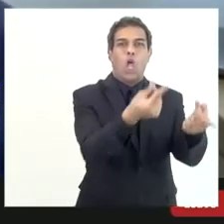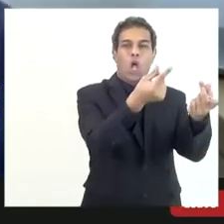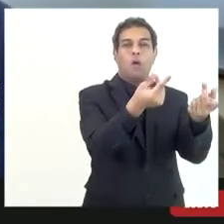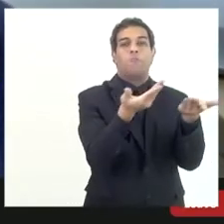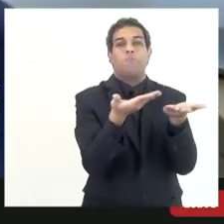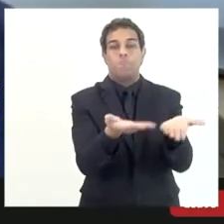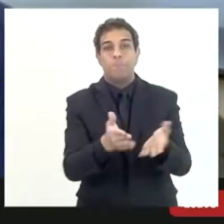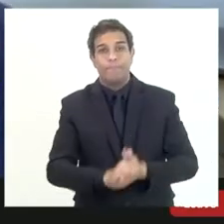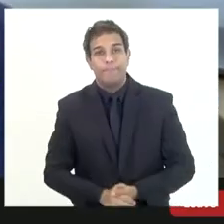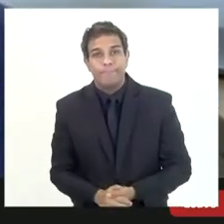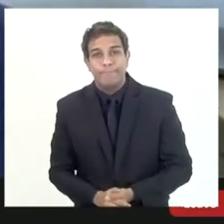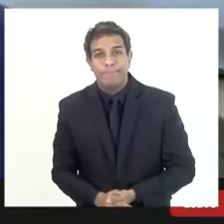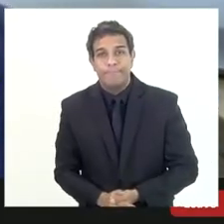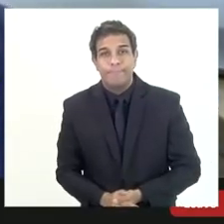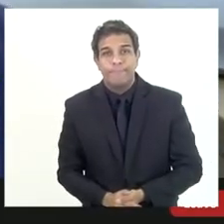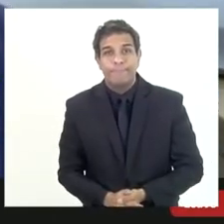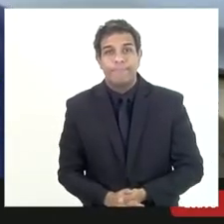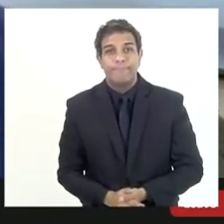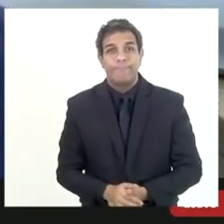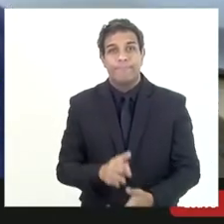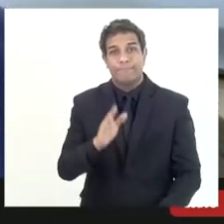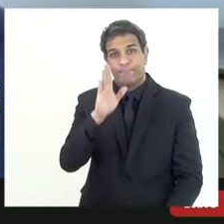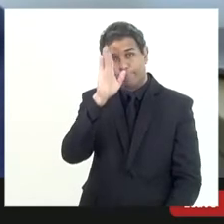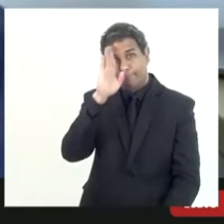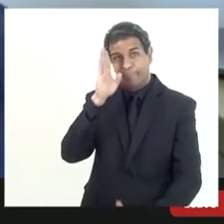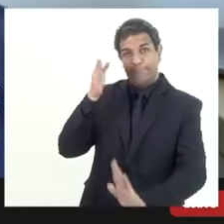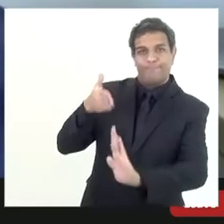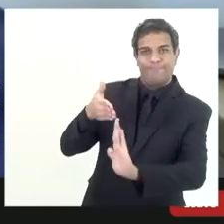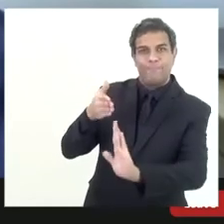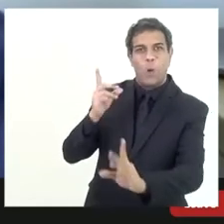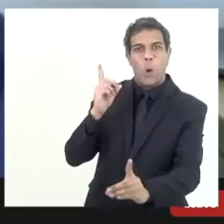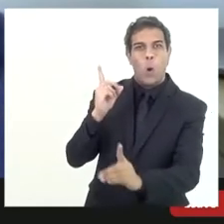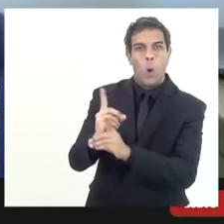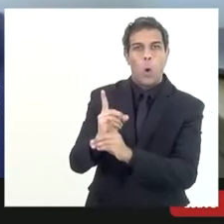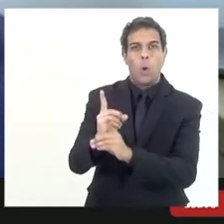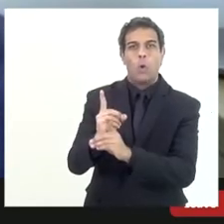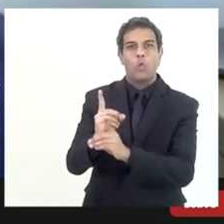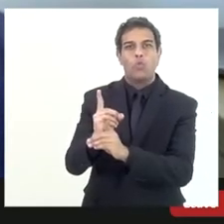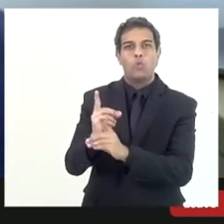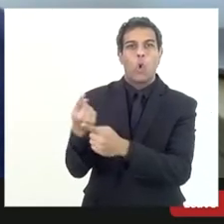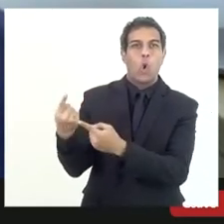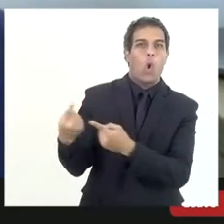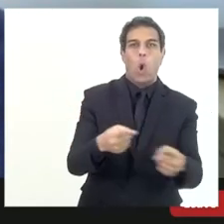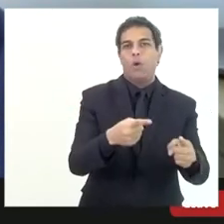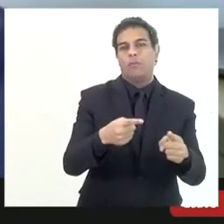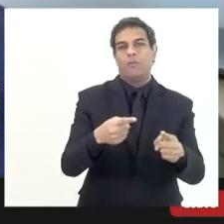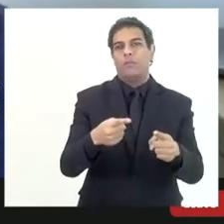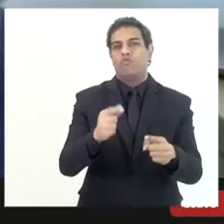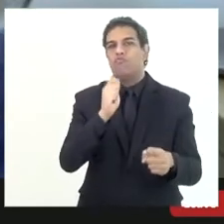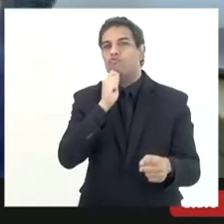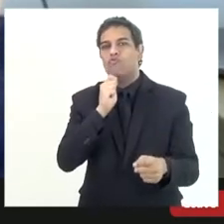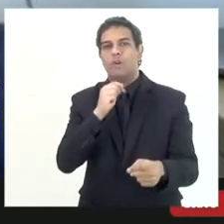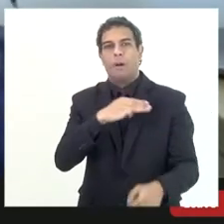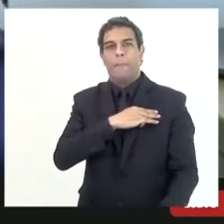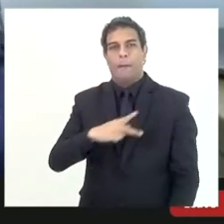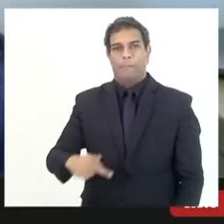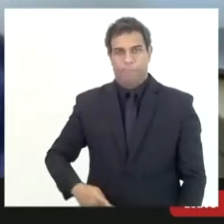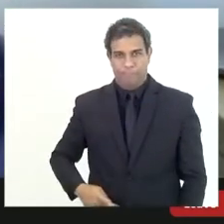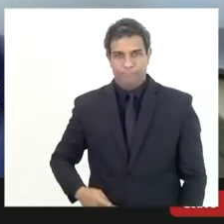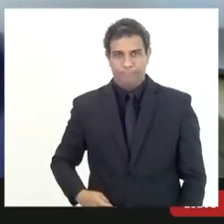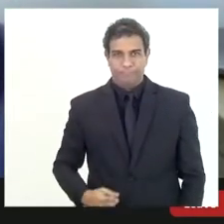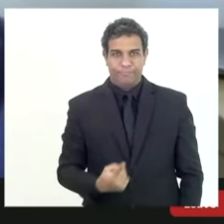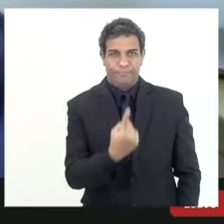teve uma ação direta de inconstitucionalidade movida pelo próprio ministério público tenho aqui o número do